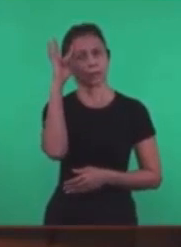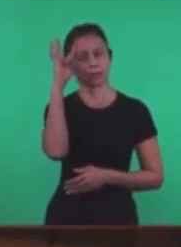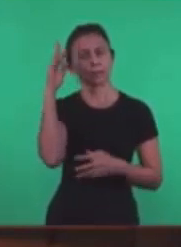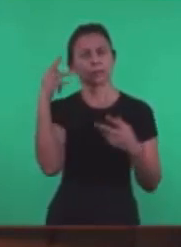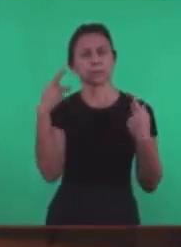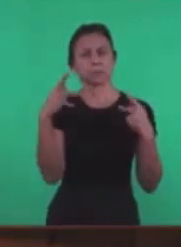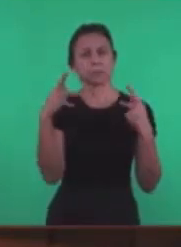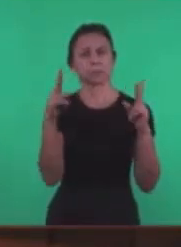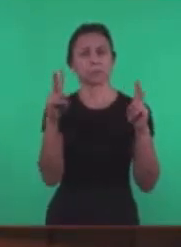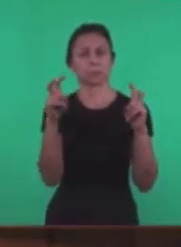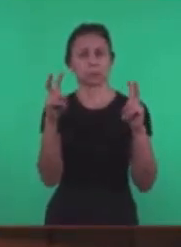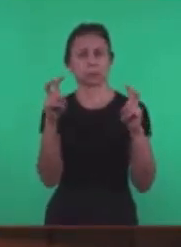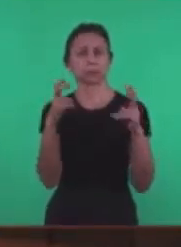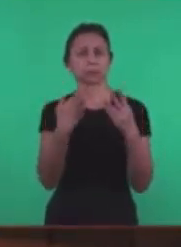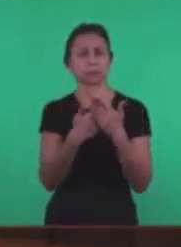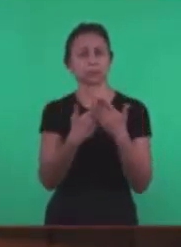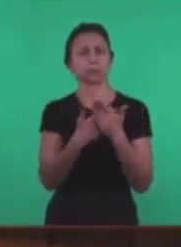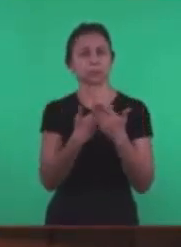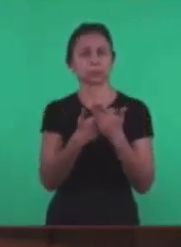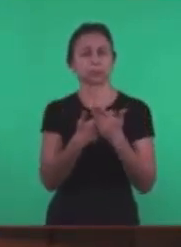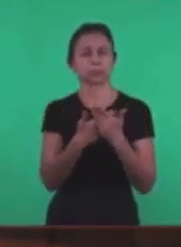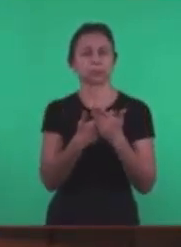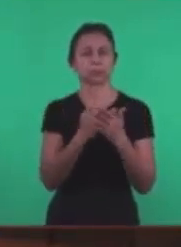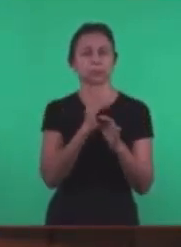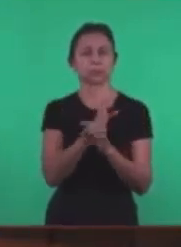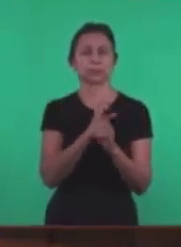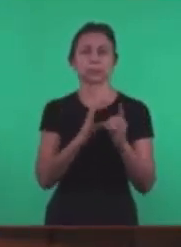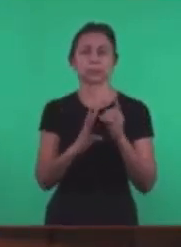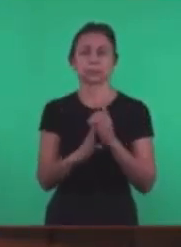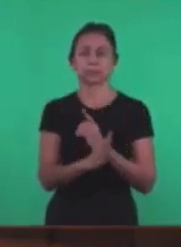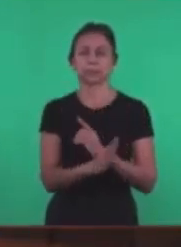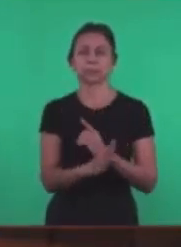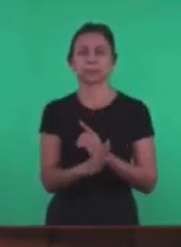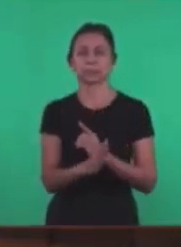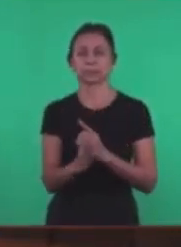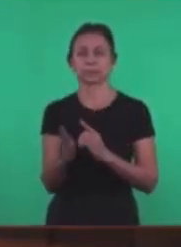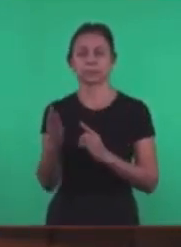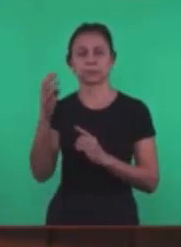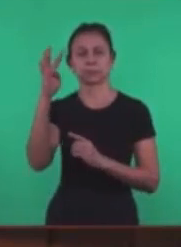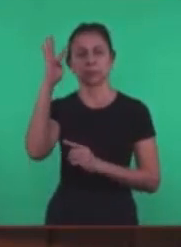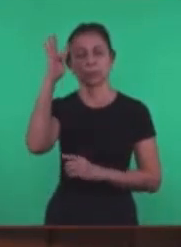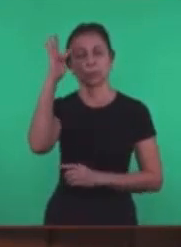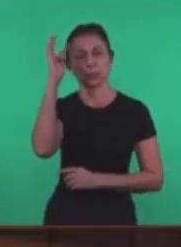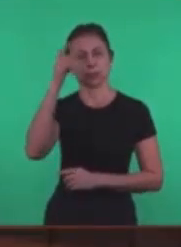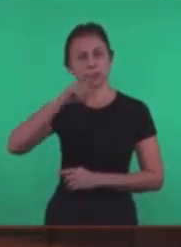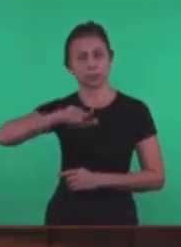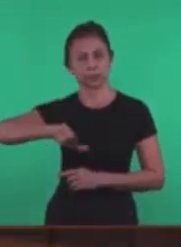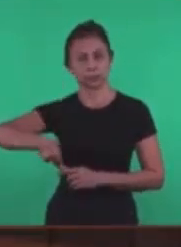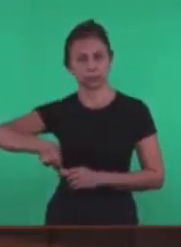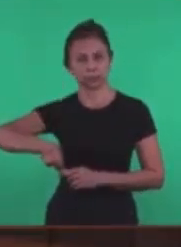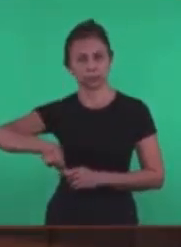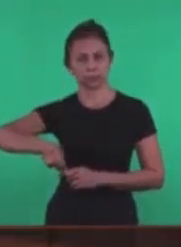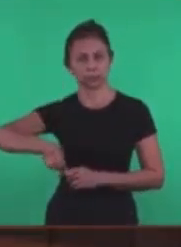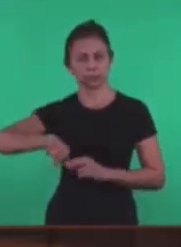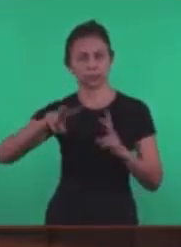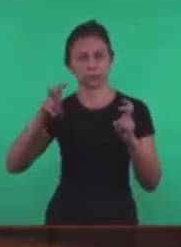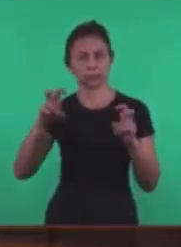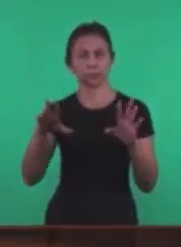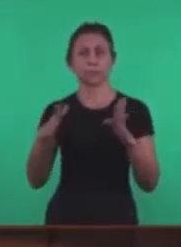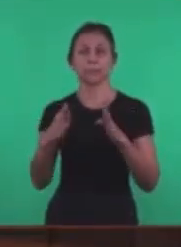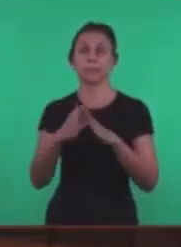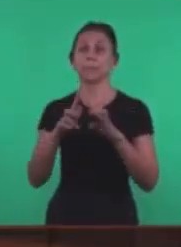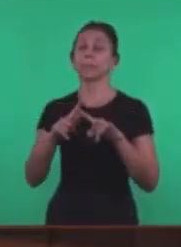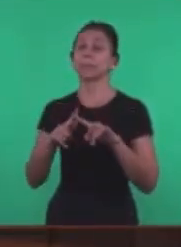Desse assunto A escola bíblica dominical Na quarta-feira Também A igreja Esteja sendo